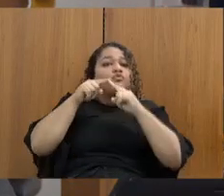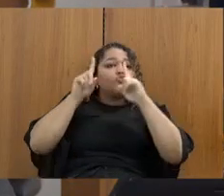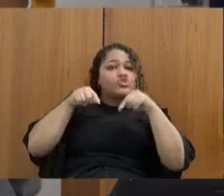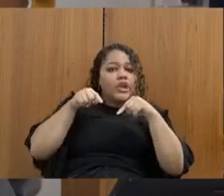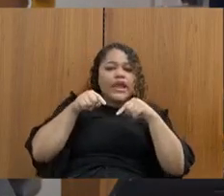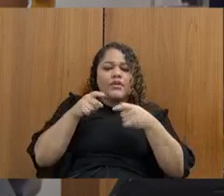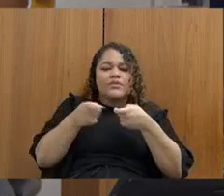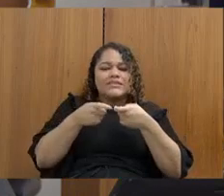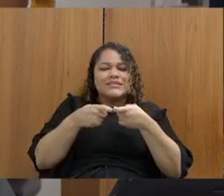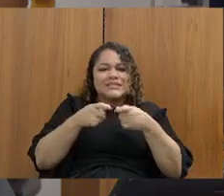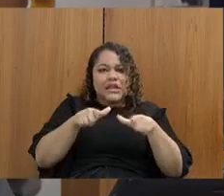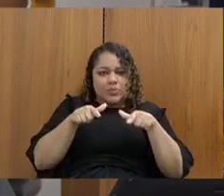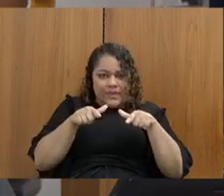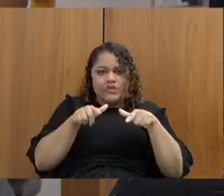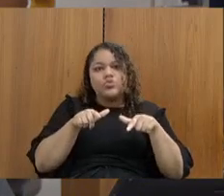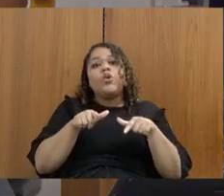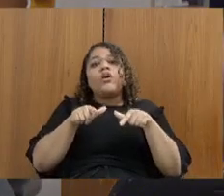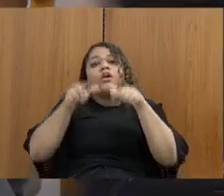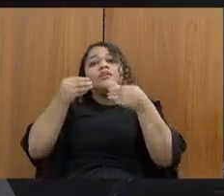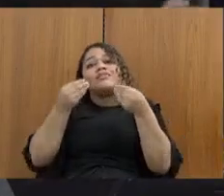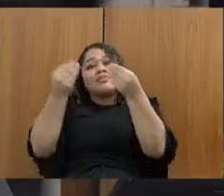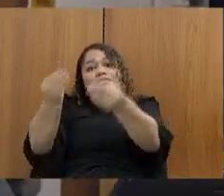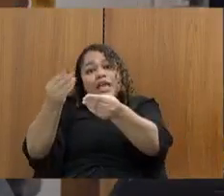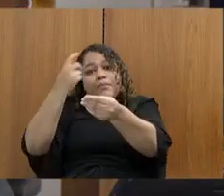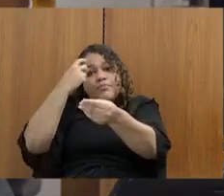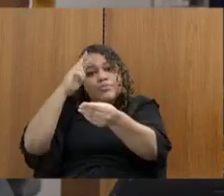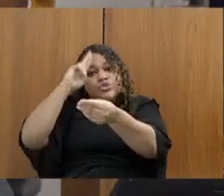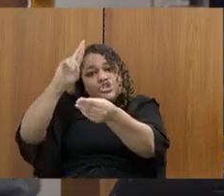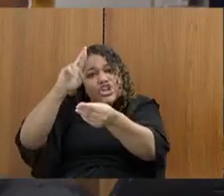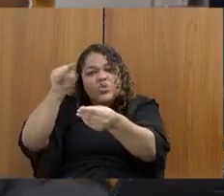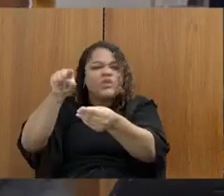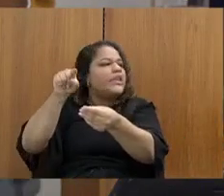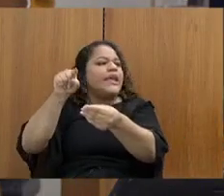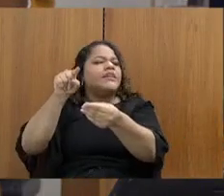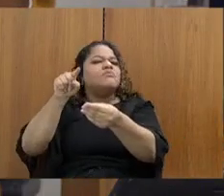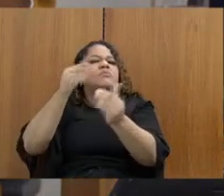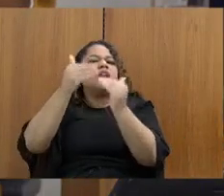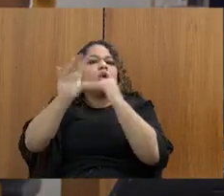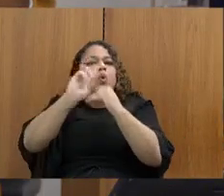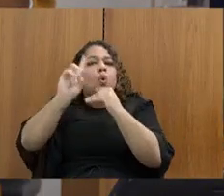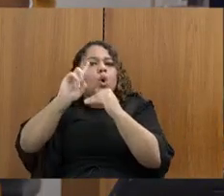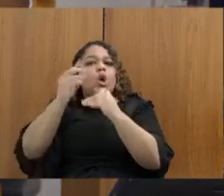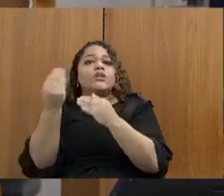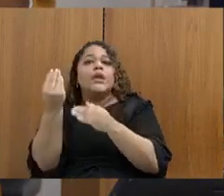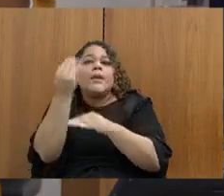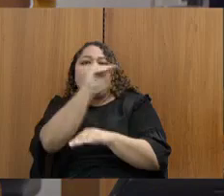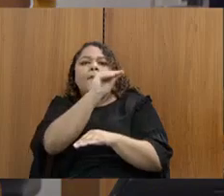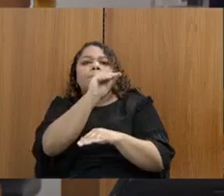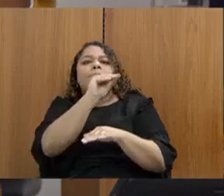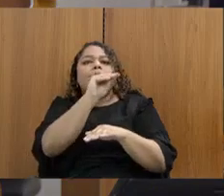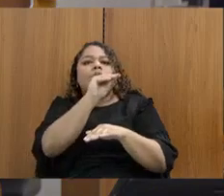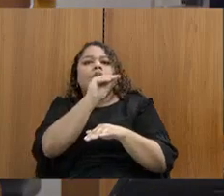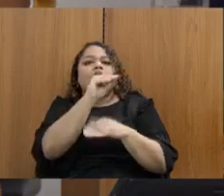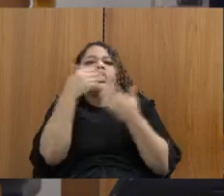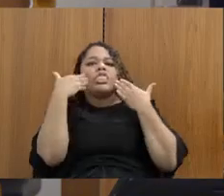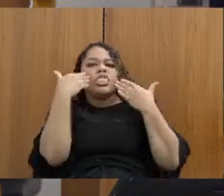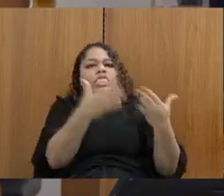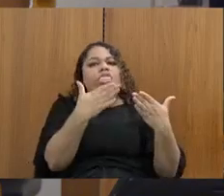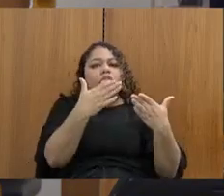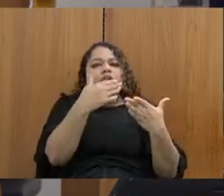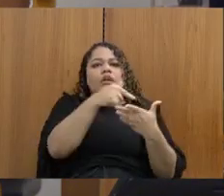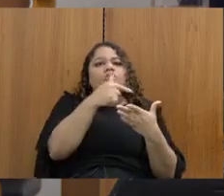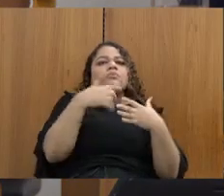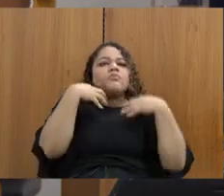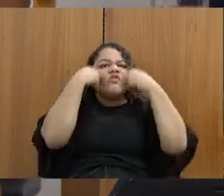ele não acha que é ser plausível a licença médica expor os servidores em situação constrangedora. Então, aqui está claro o